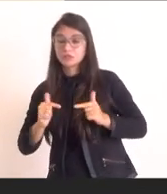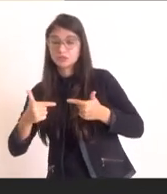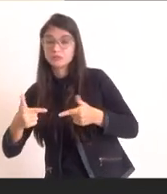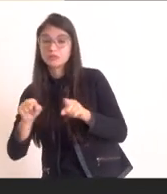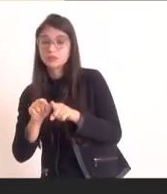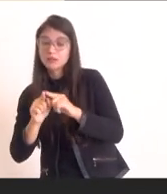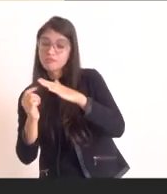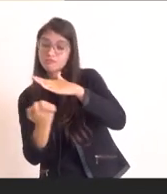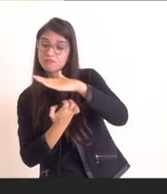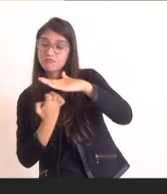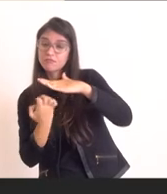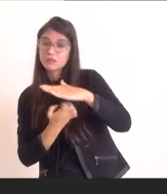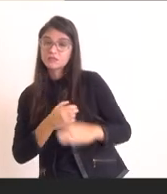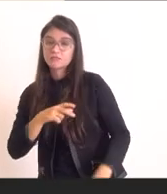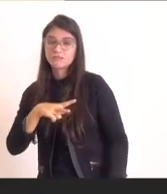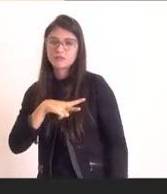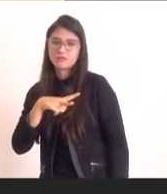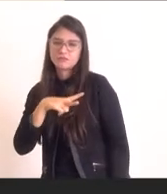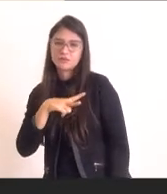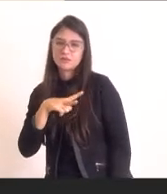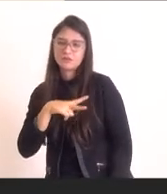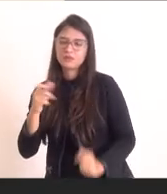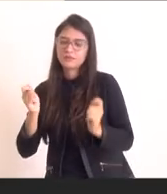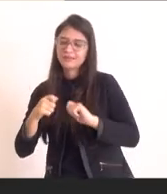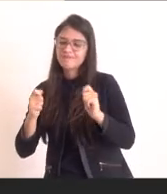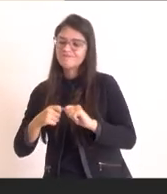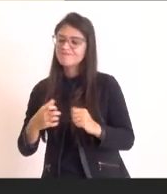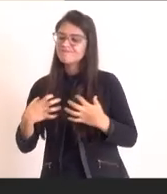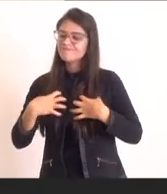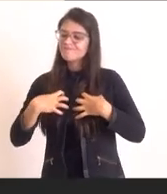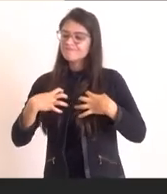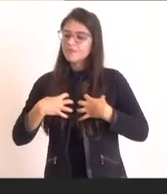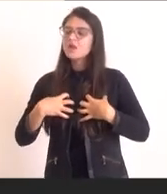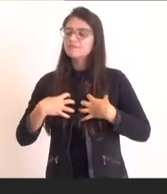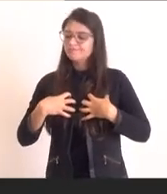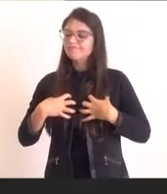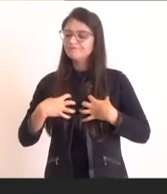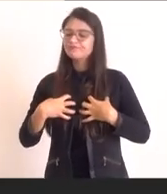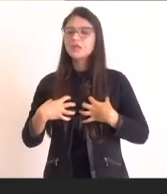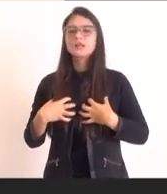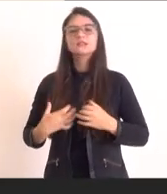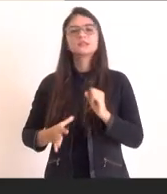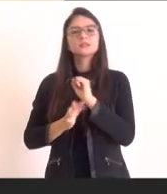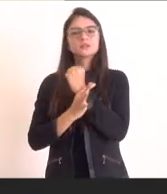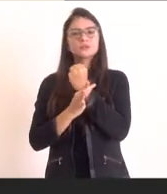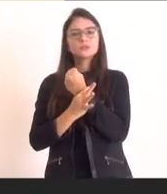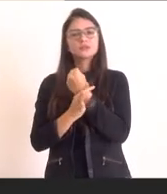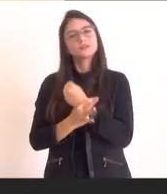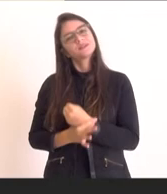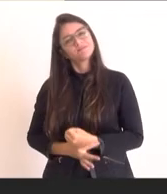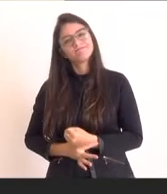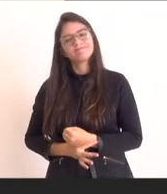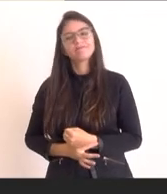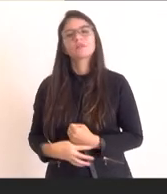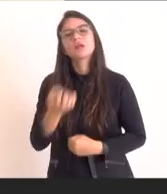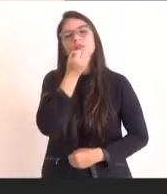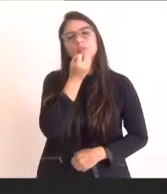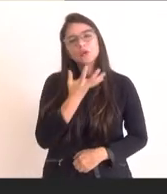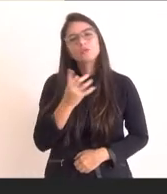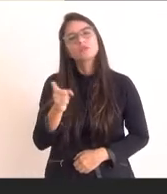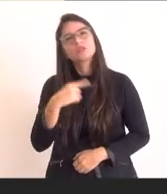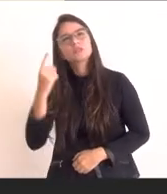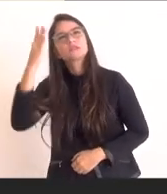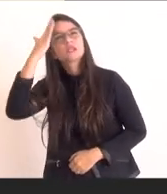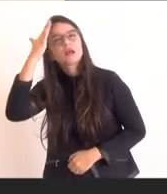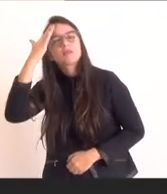tenha muito mais confiança no cumprimento das partes. Então, a gente entende que isso vai